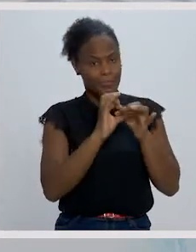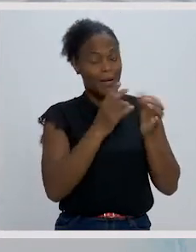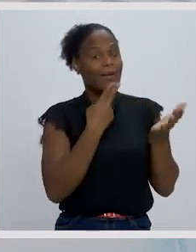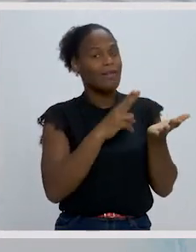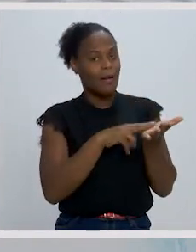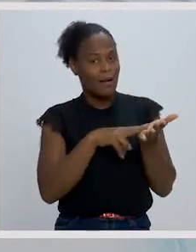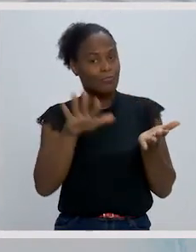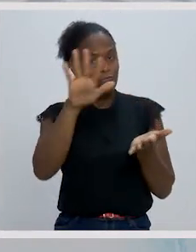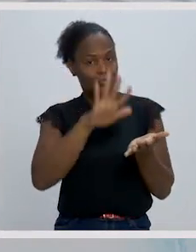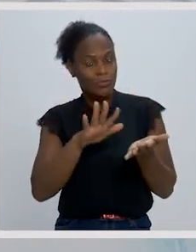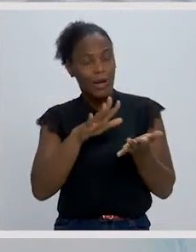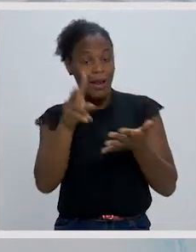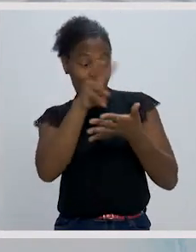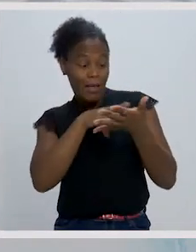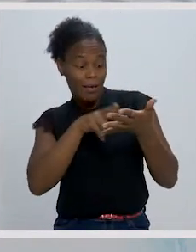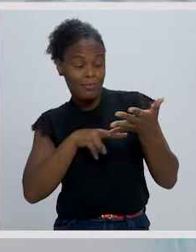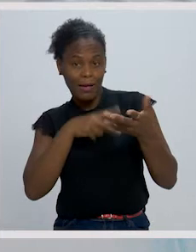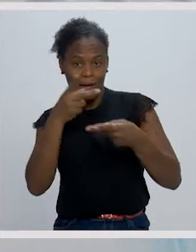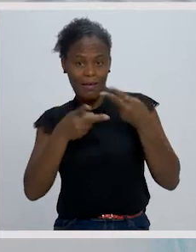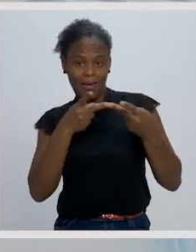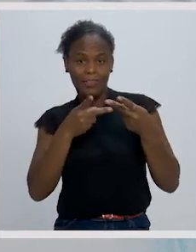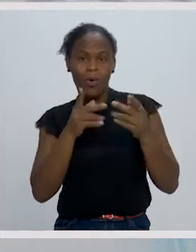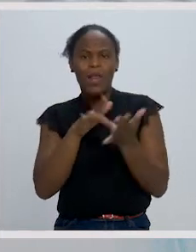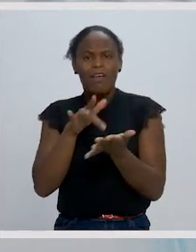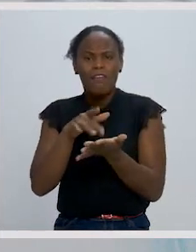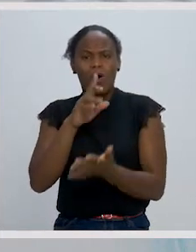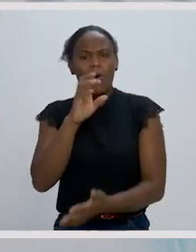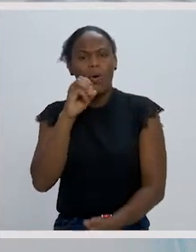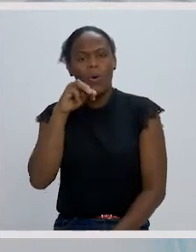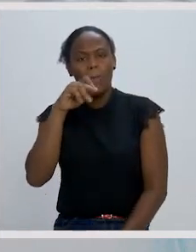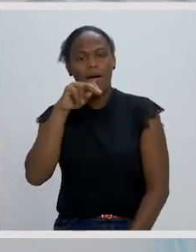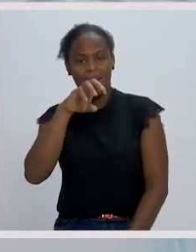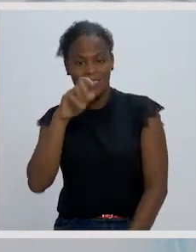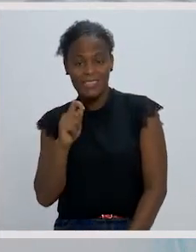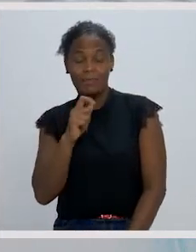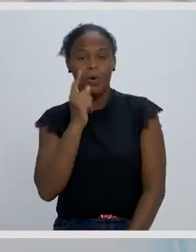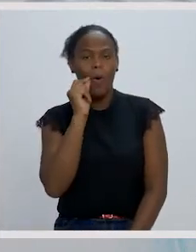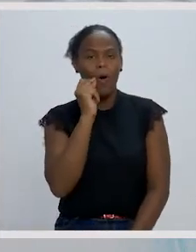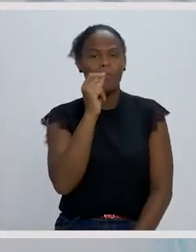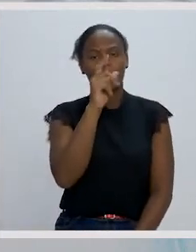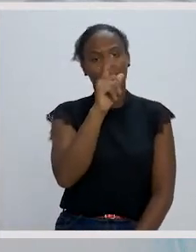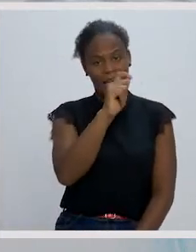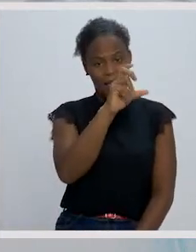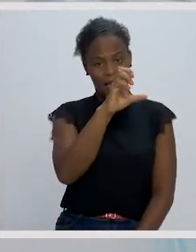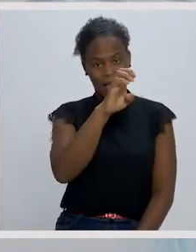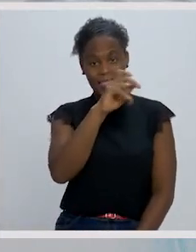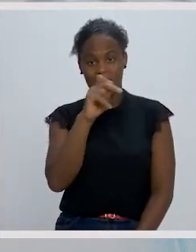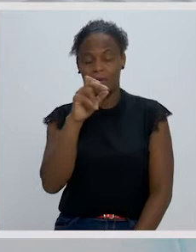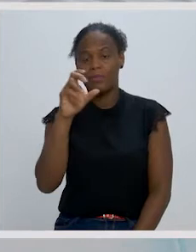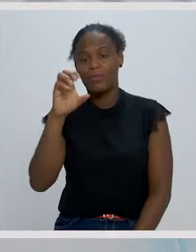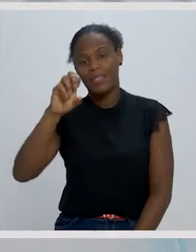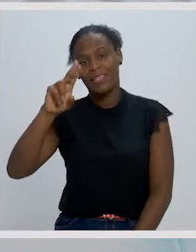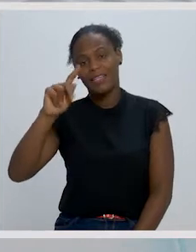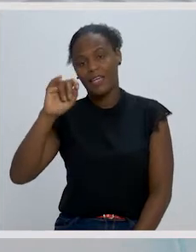o romance de Acer de Queiroz, Os Maias. Também vimos a sua biografia, a biografia do Acer de Queiroz,